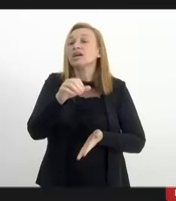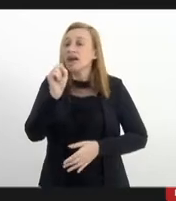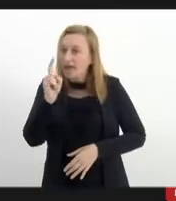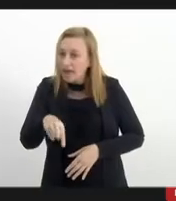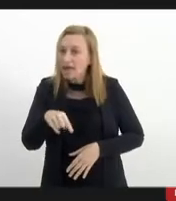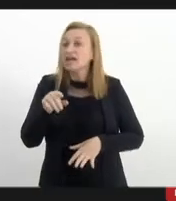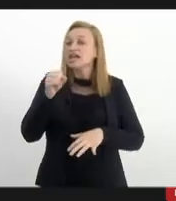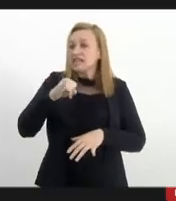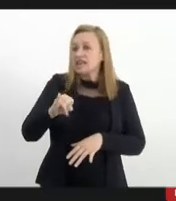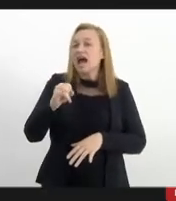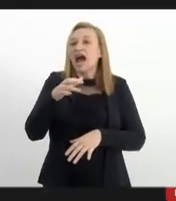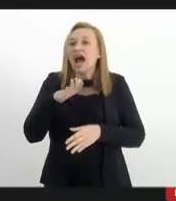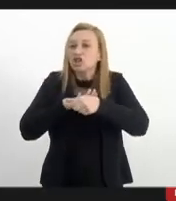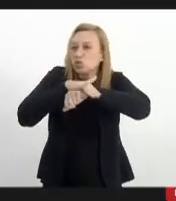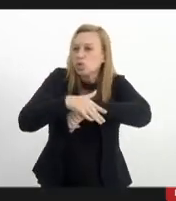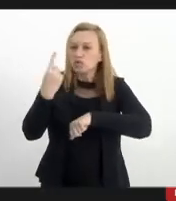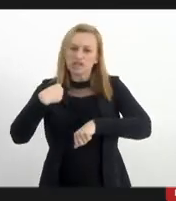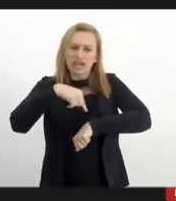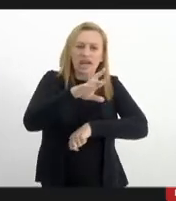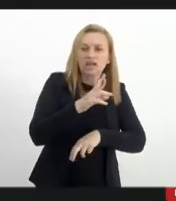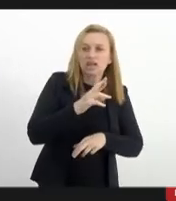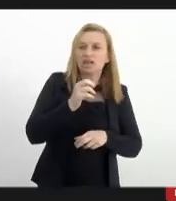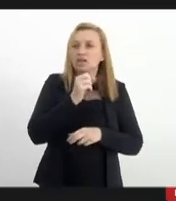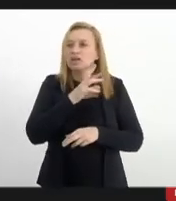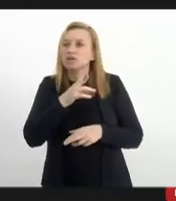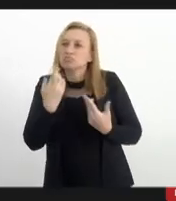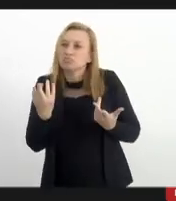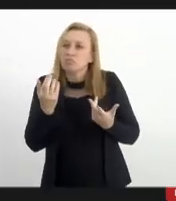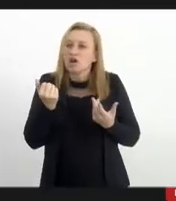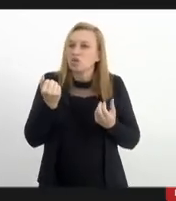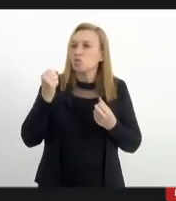para ir num bar, se divertir com seus amigos,